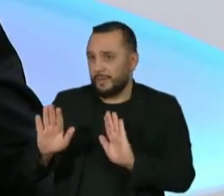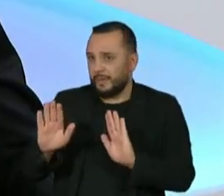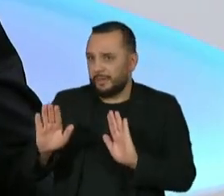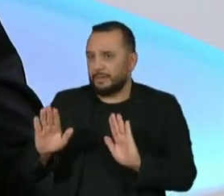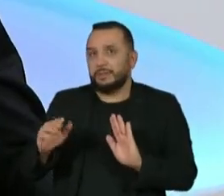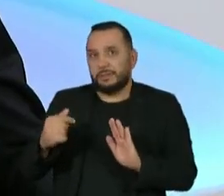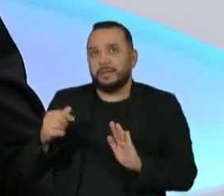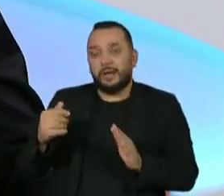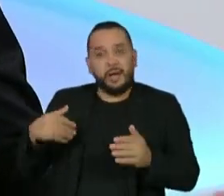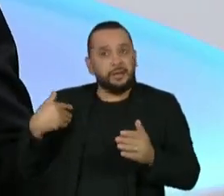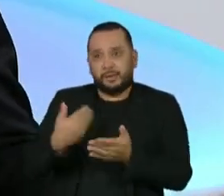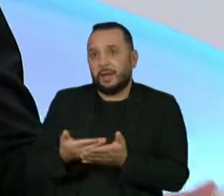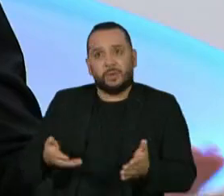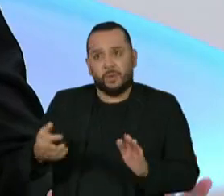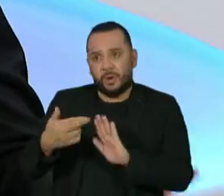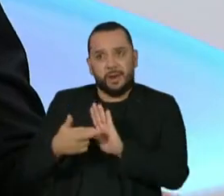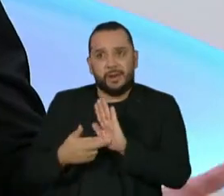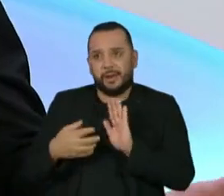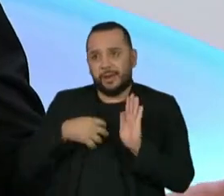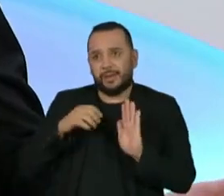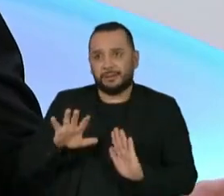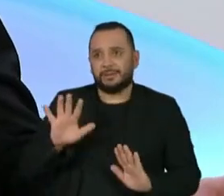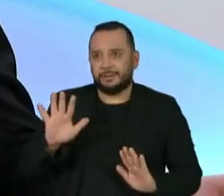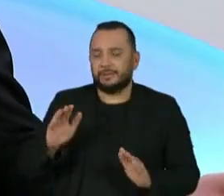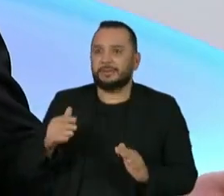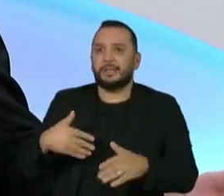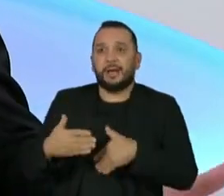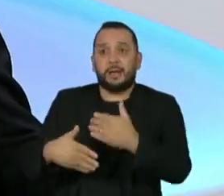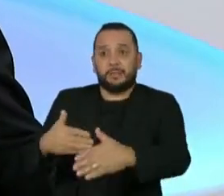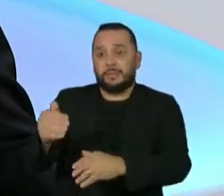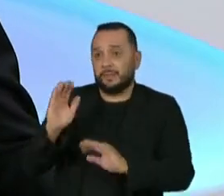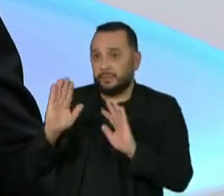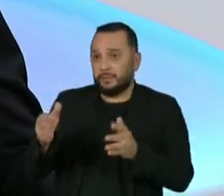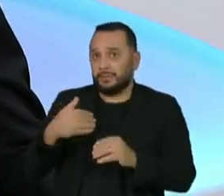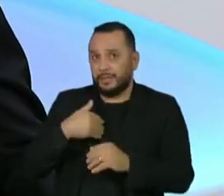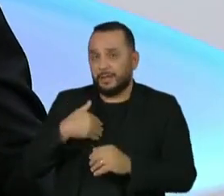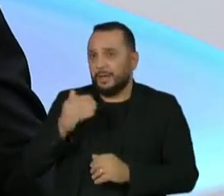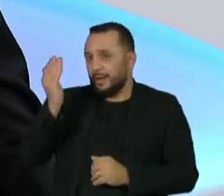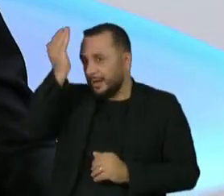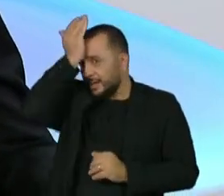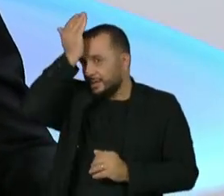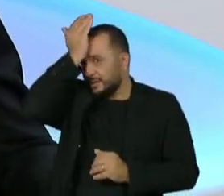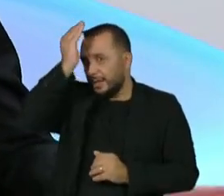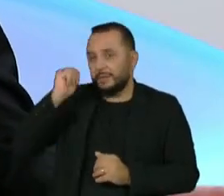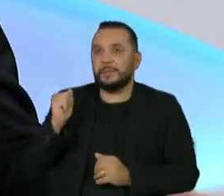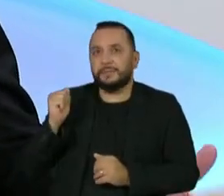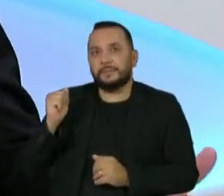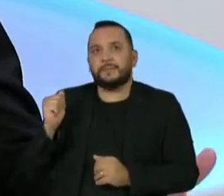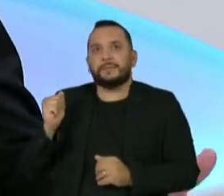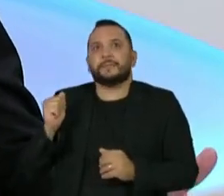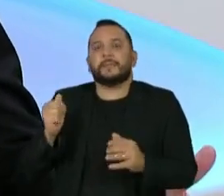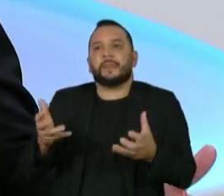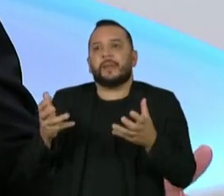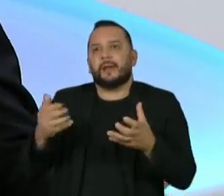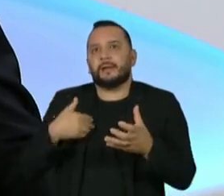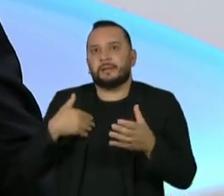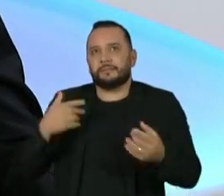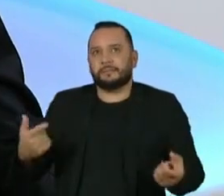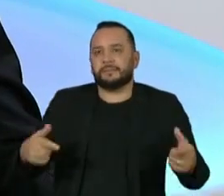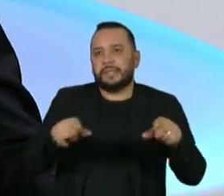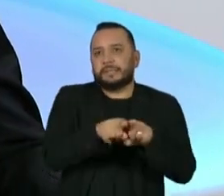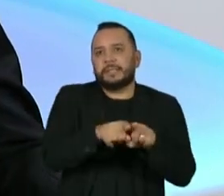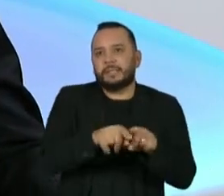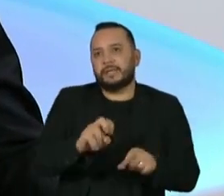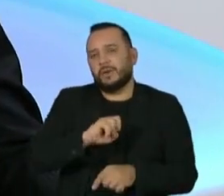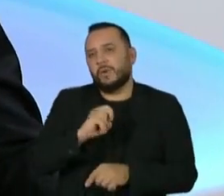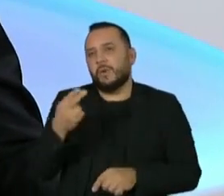essa diretriz. Então o caminho do partido hoje, pontuado pelo presidente Gilberto Kassab e pela executiva, ou é alguma coligação, ou é a